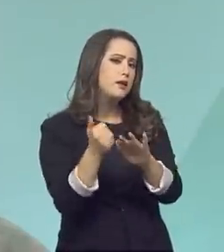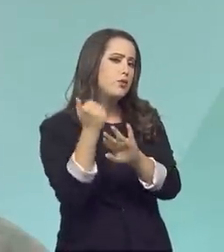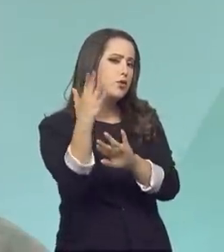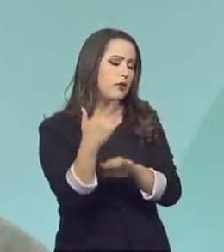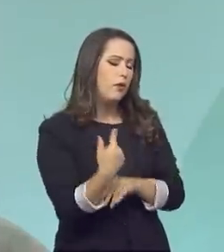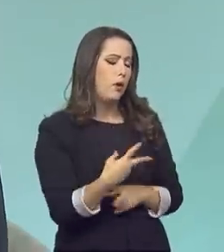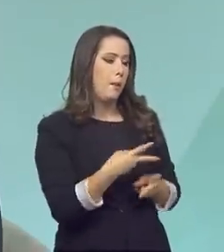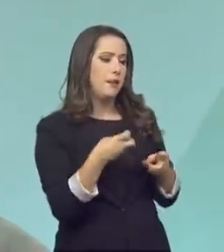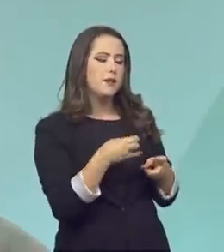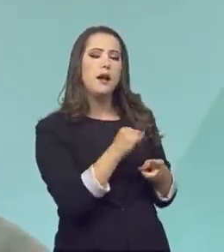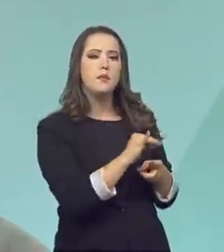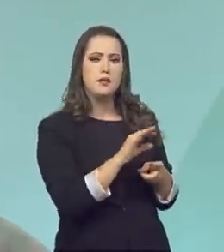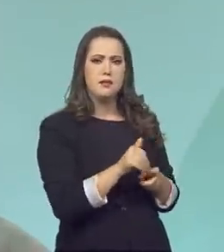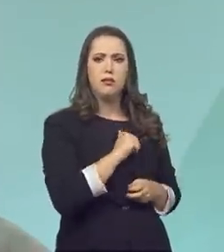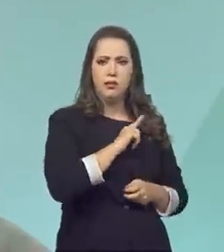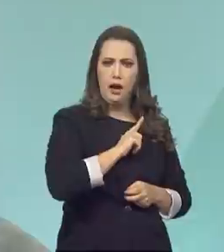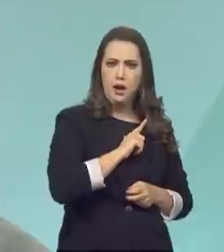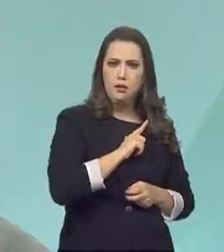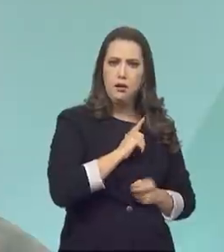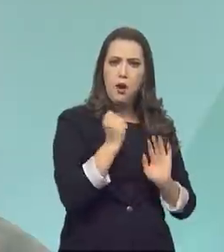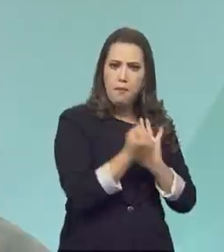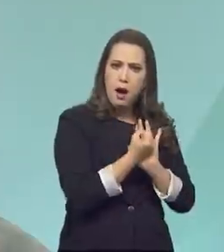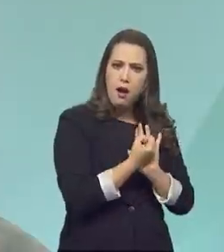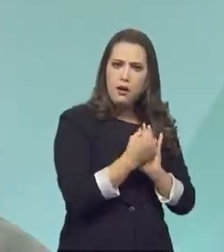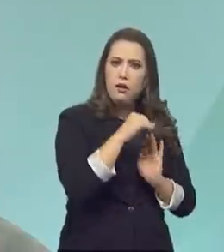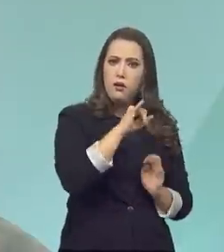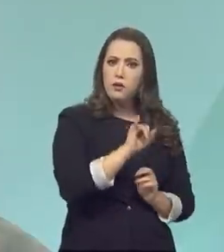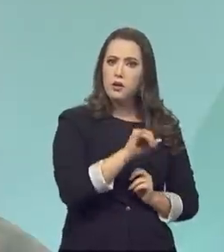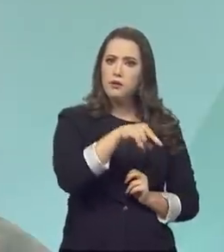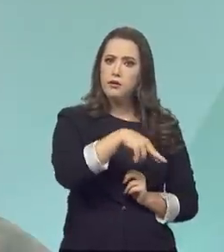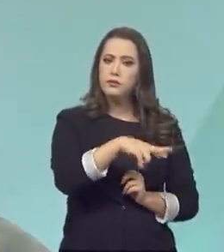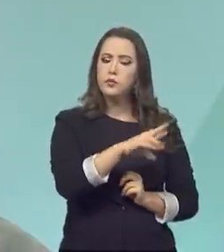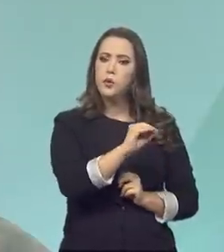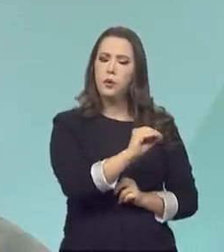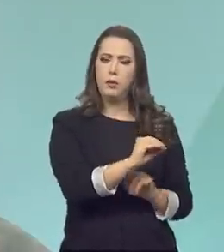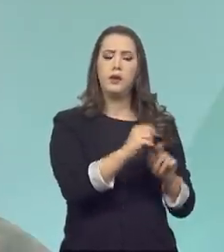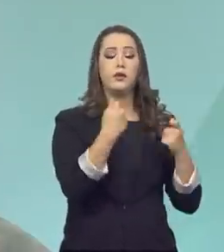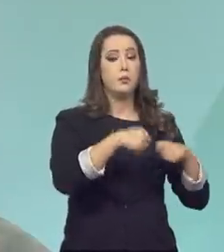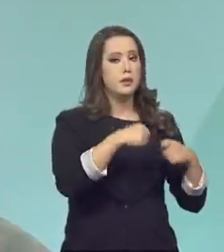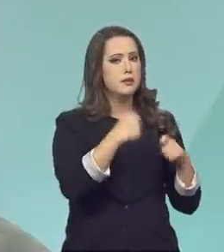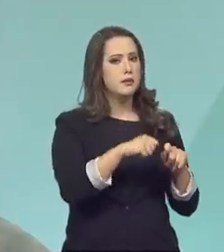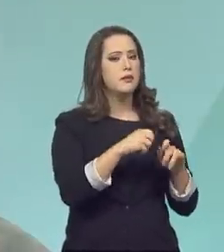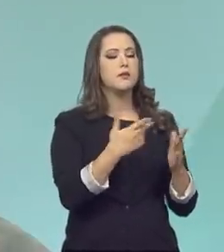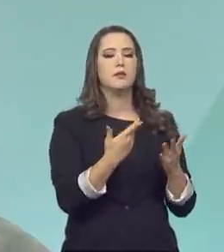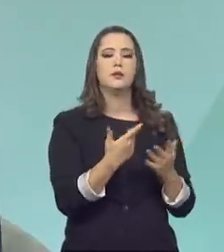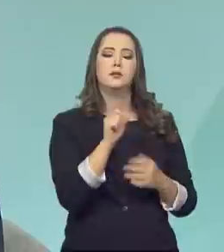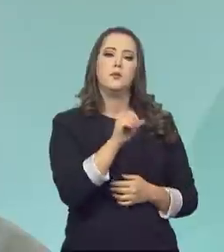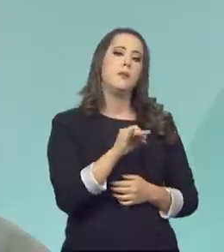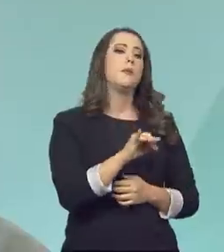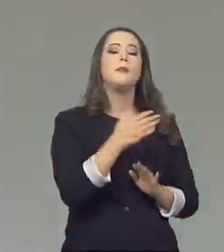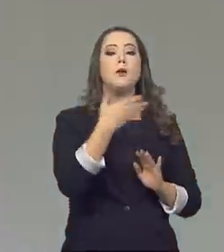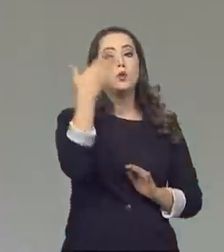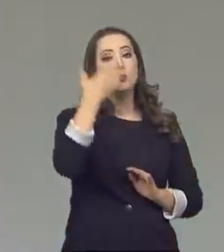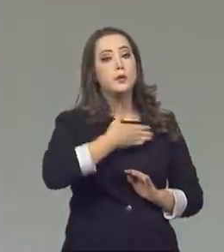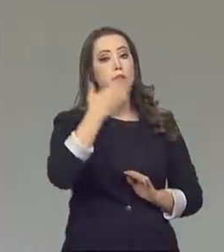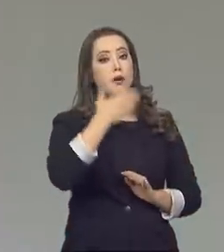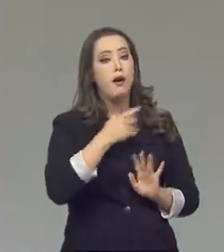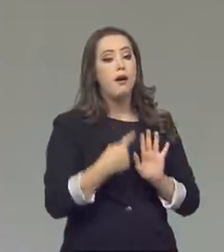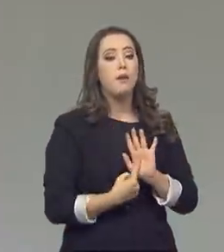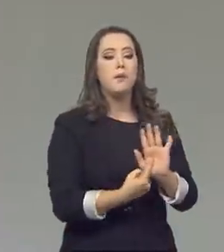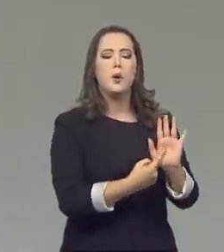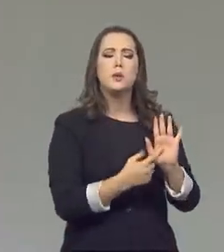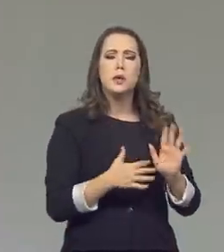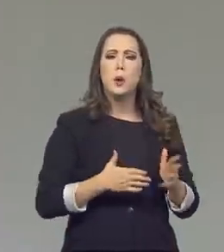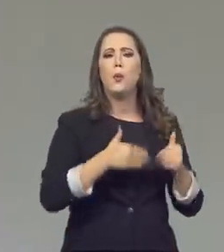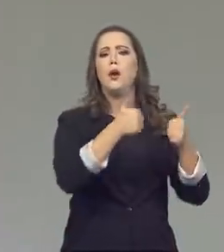exigem isso, as legislações nacionais exigem. Então, sem um processo de certificação em que você transmite a qualidade do seu